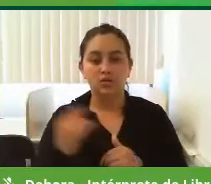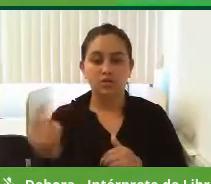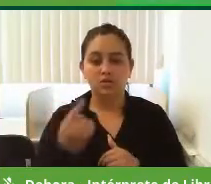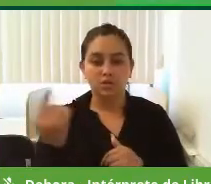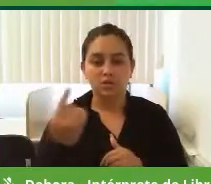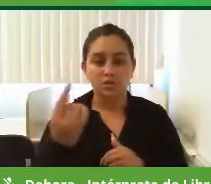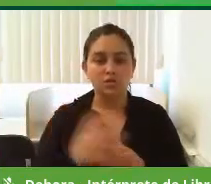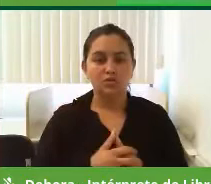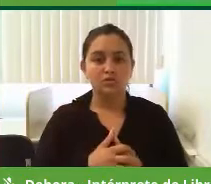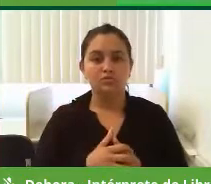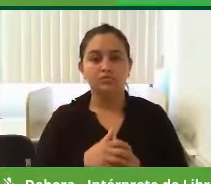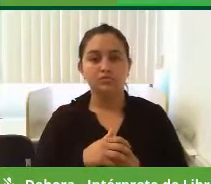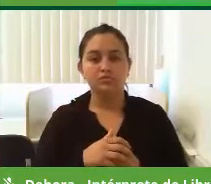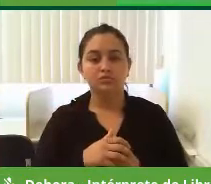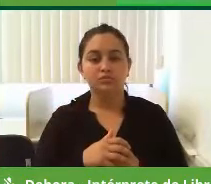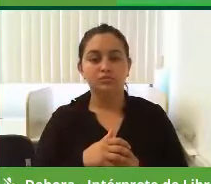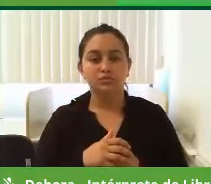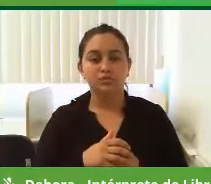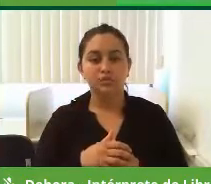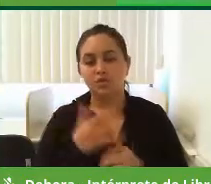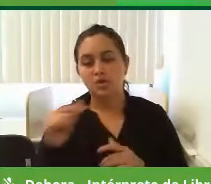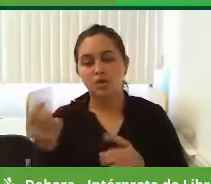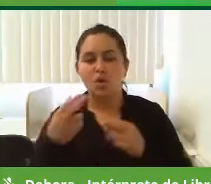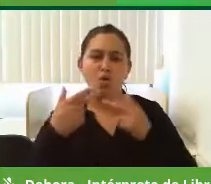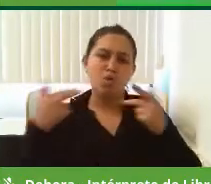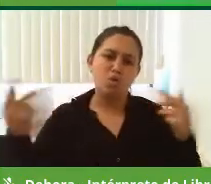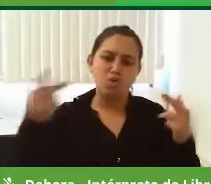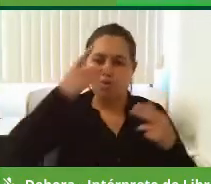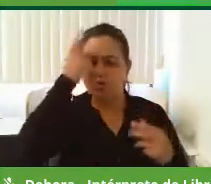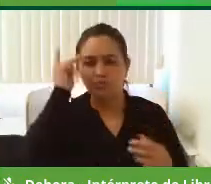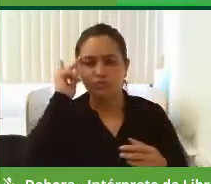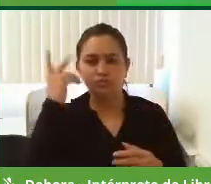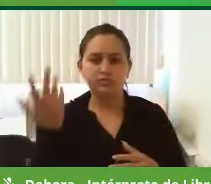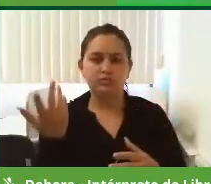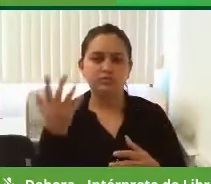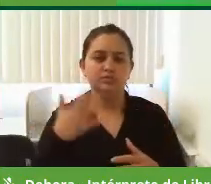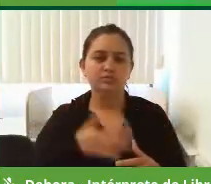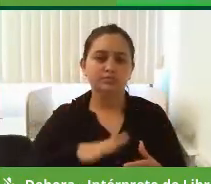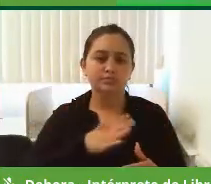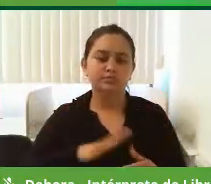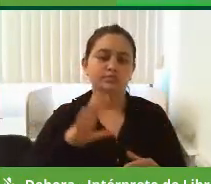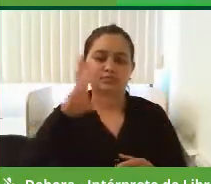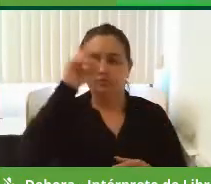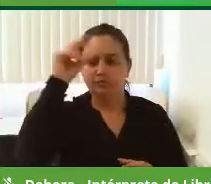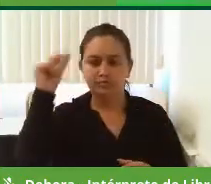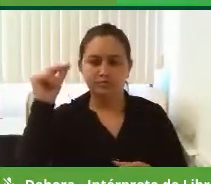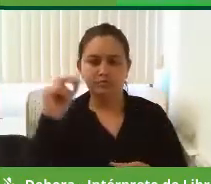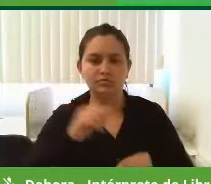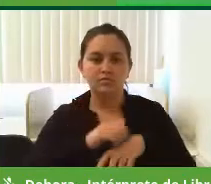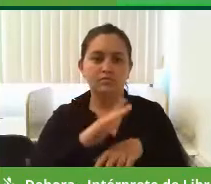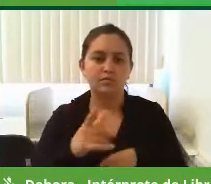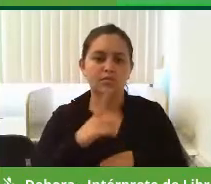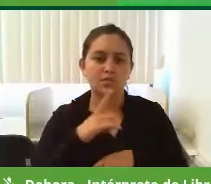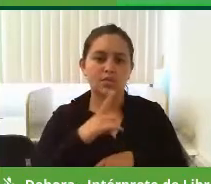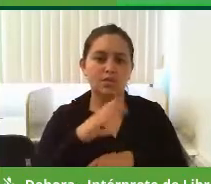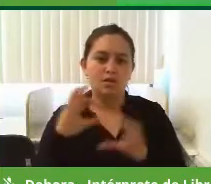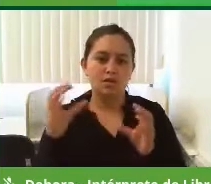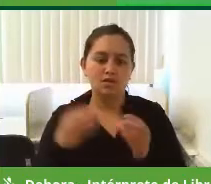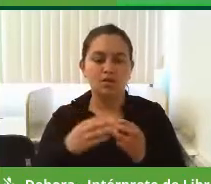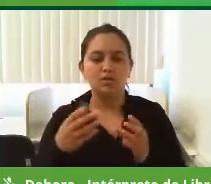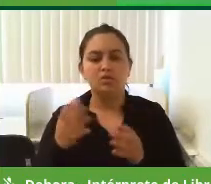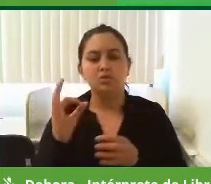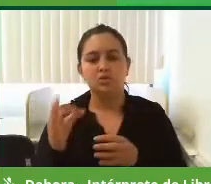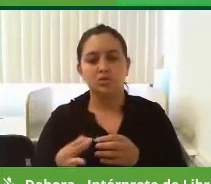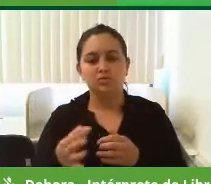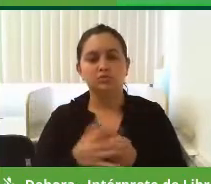temos um monte de gente que tem que acomodar dentro da prefeitura, né? Temos, assim, uma equipe enxuta, né?